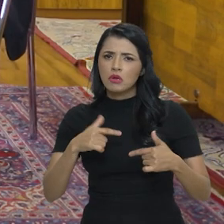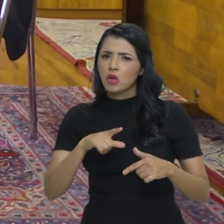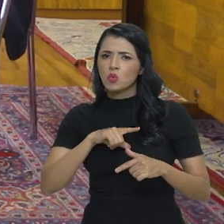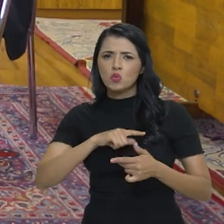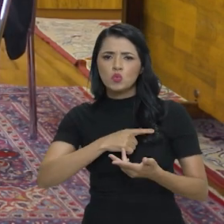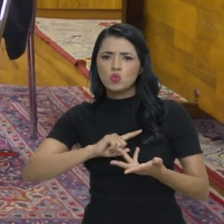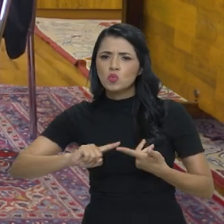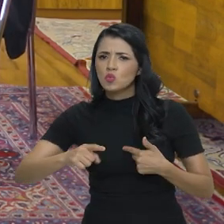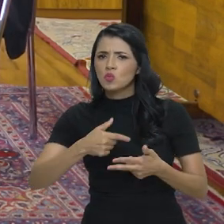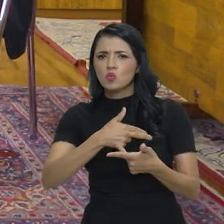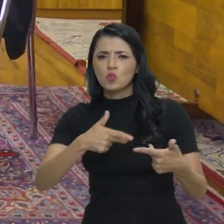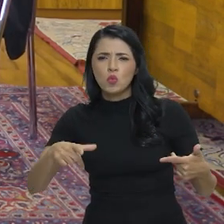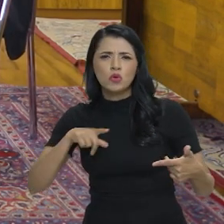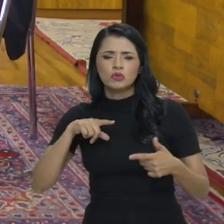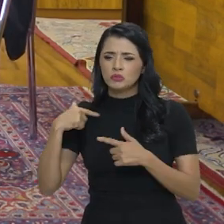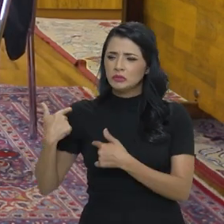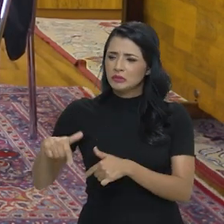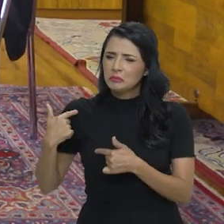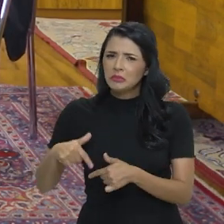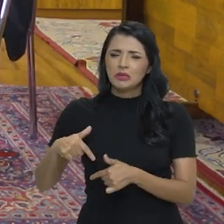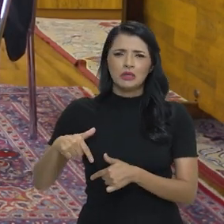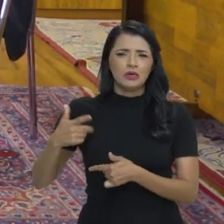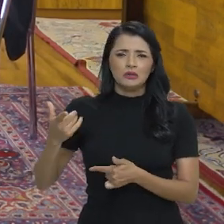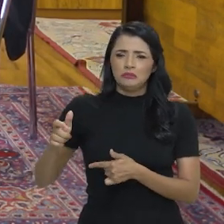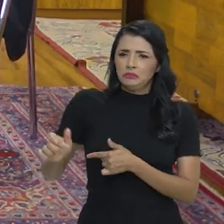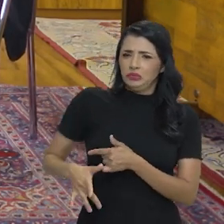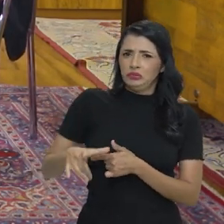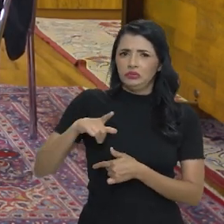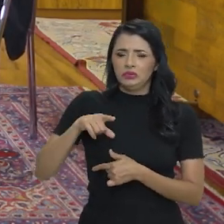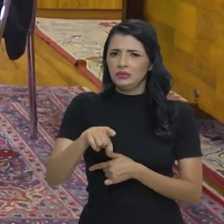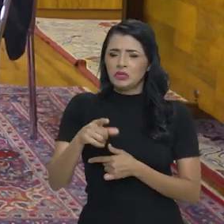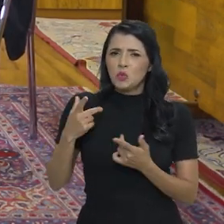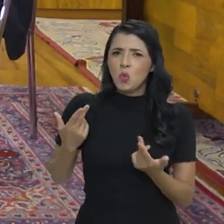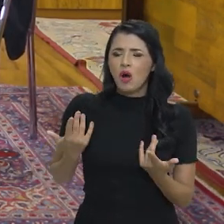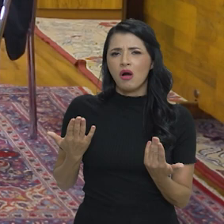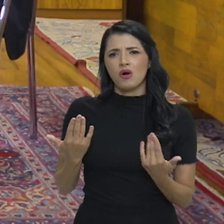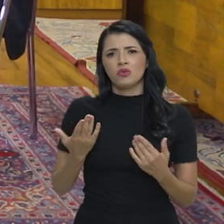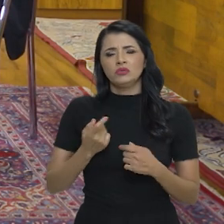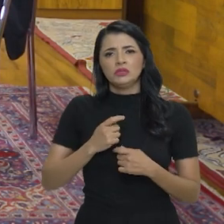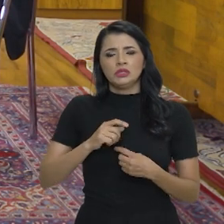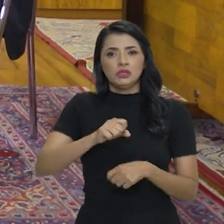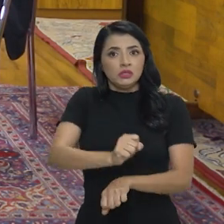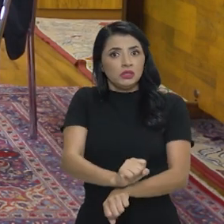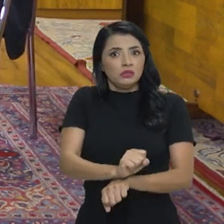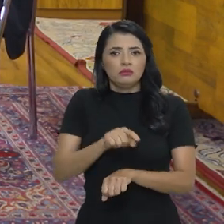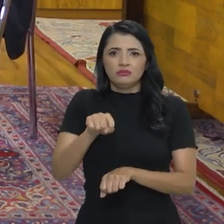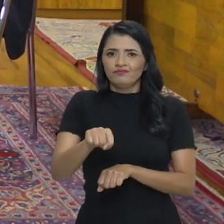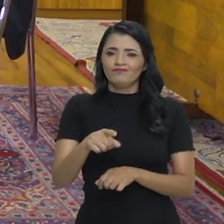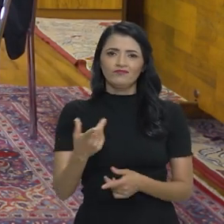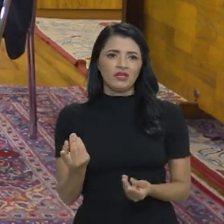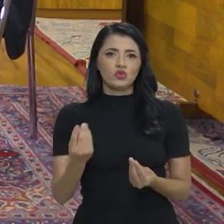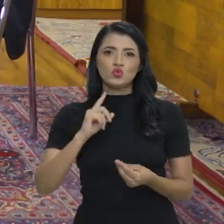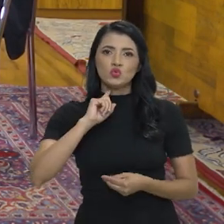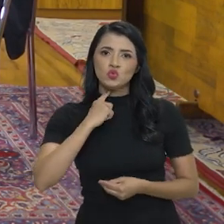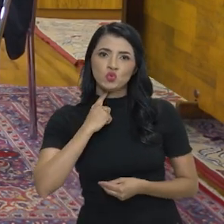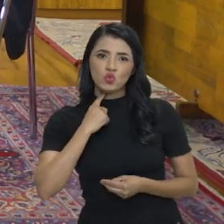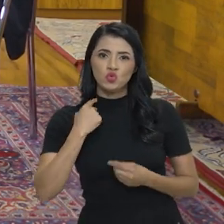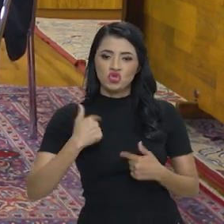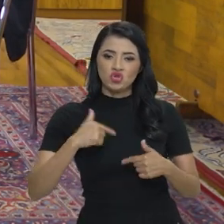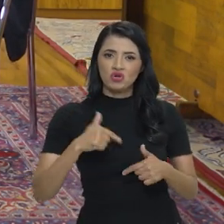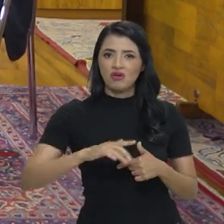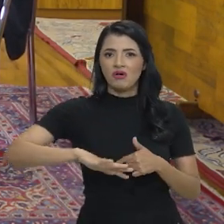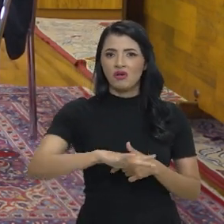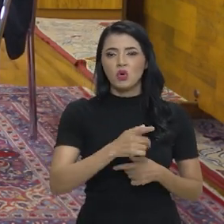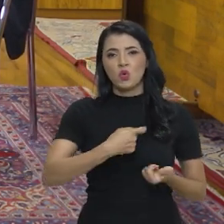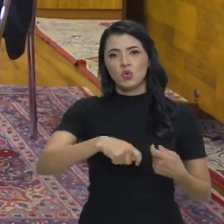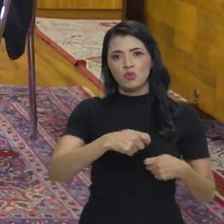ação, operação de trabalho degradante que leve a essa condição, ele mancha a atividade econômica. Não é só